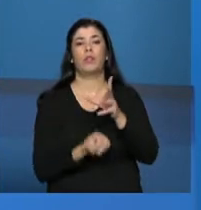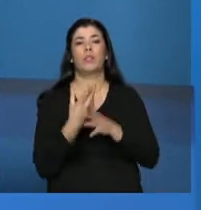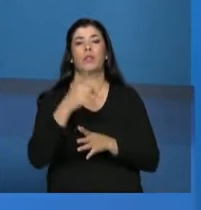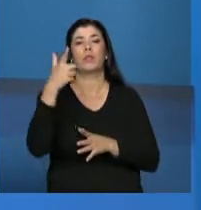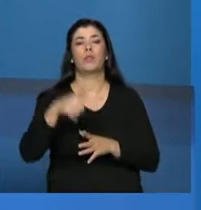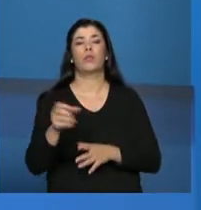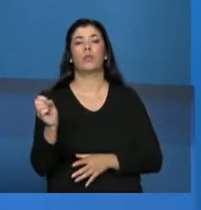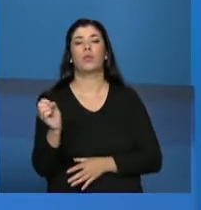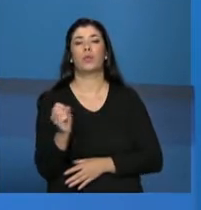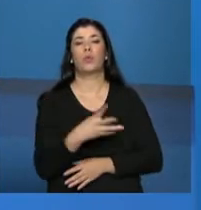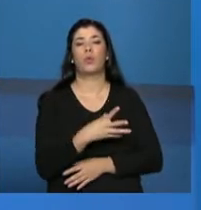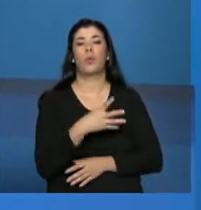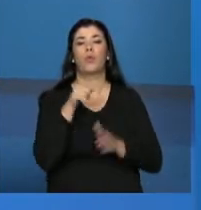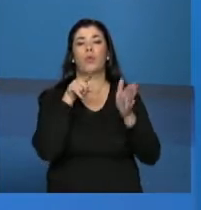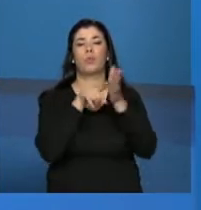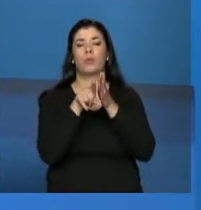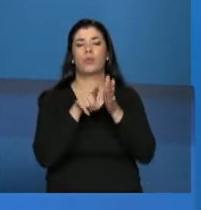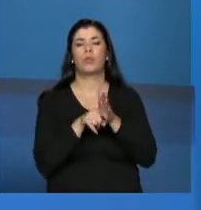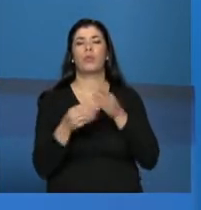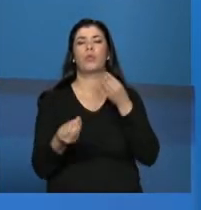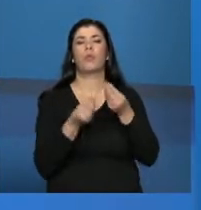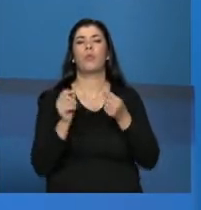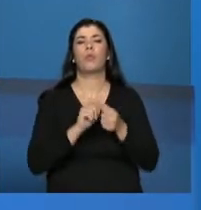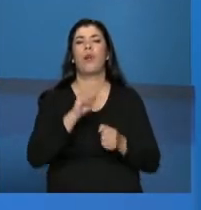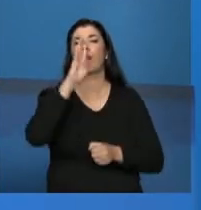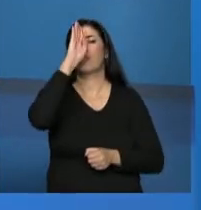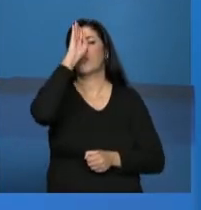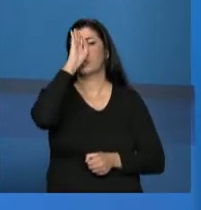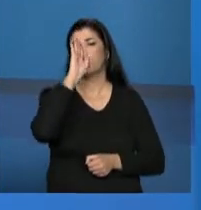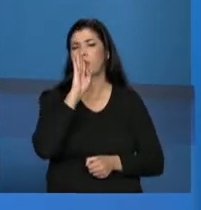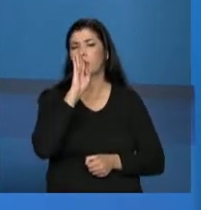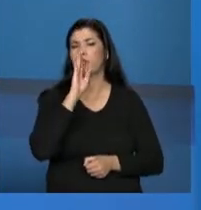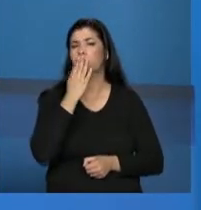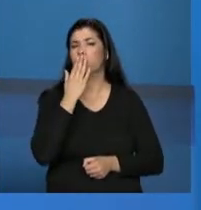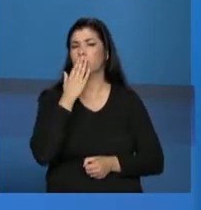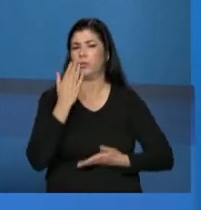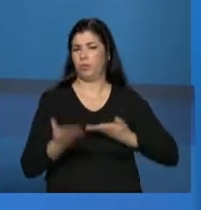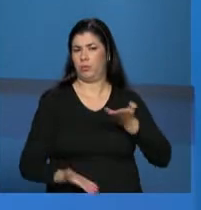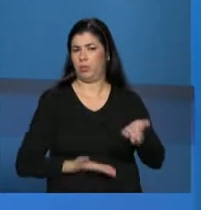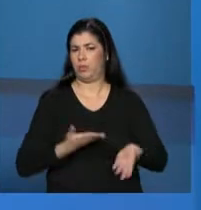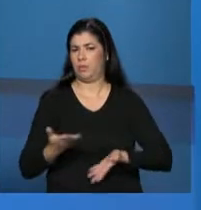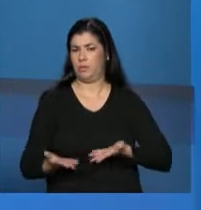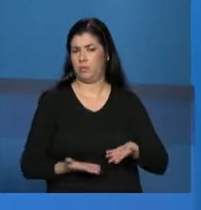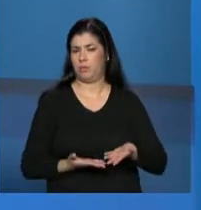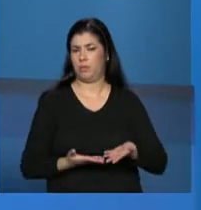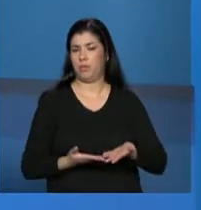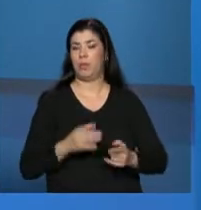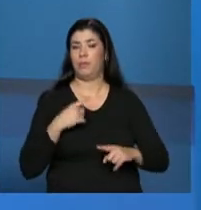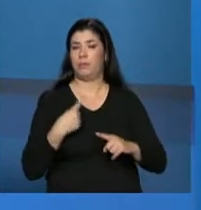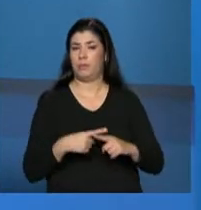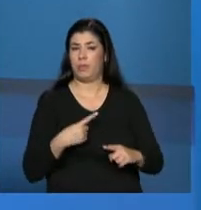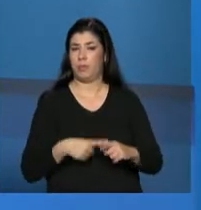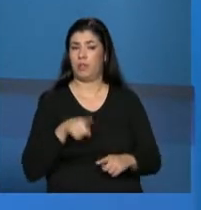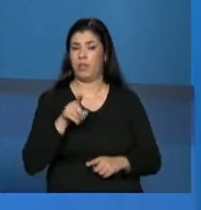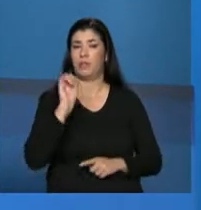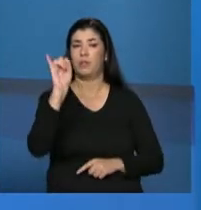sobre a gratuidade daquele serviço. Ele vai responder se aquela oferta é prestada gratuitamente, porque isso é um dos precedentes. Para